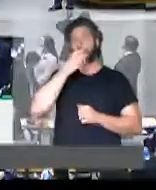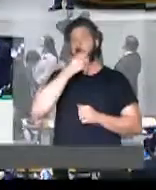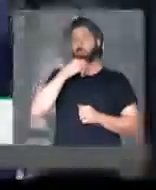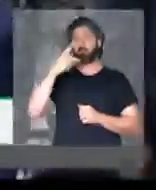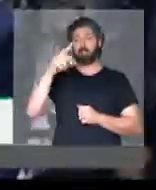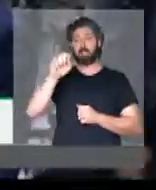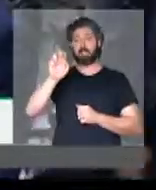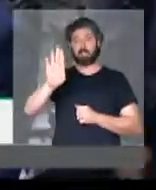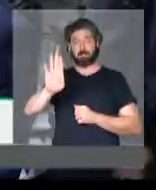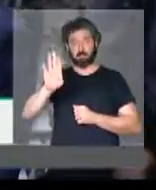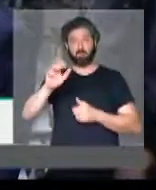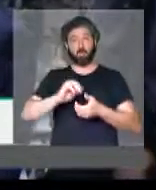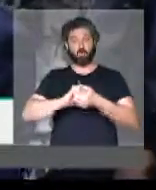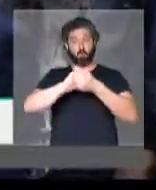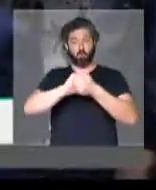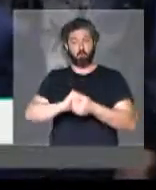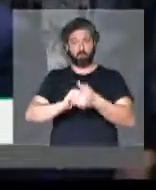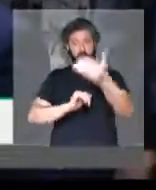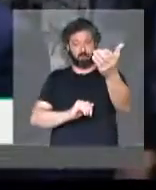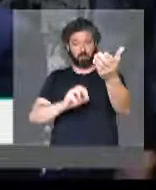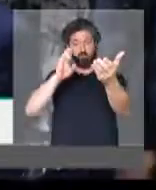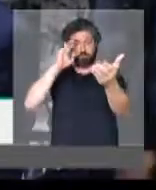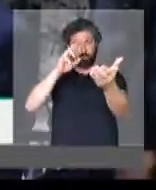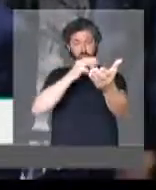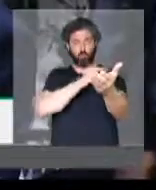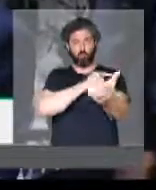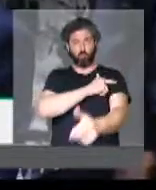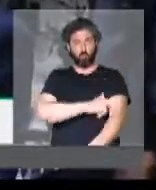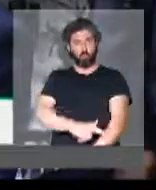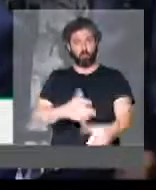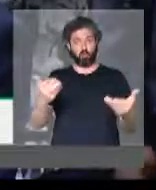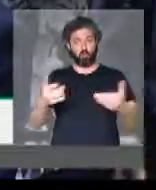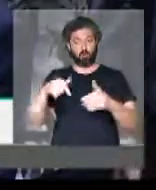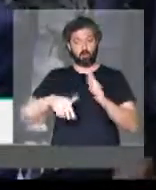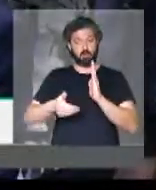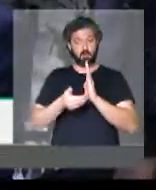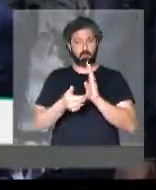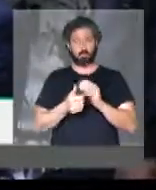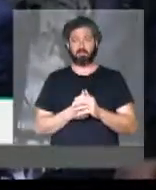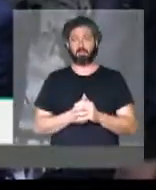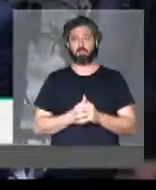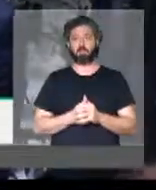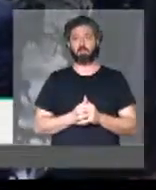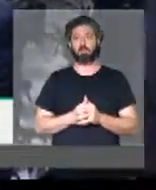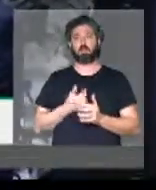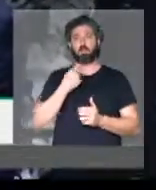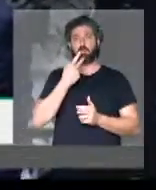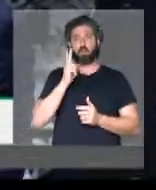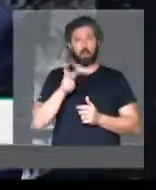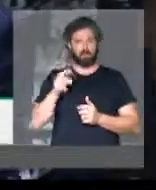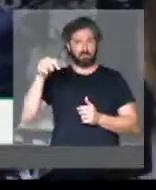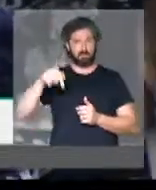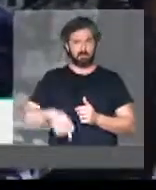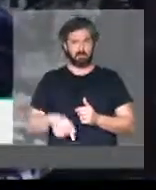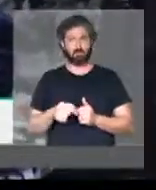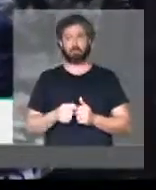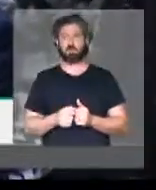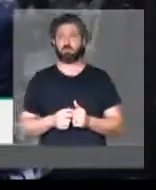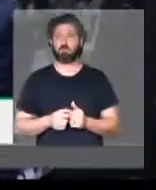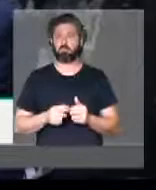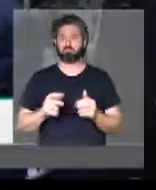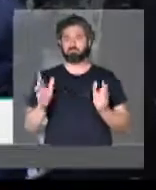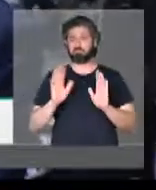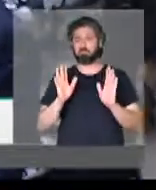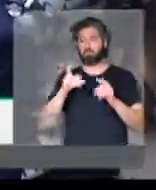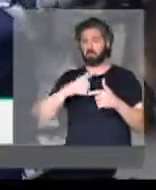cumprimentar a Exª pelo comportamento que teve hoje à frente da Câmara dos Deputados V. Exª eu tenho dito aqui, sem nenhum